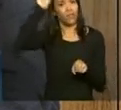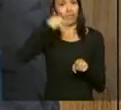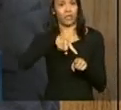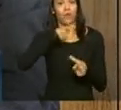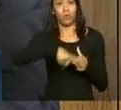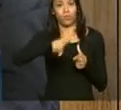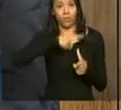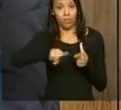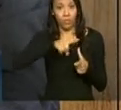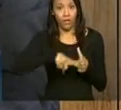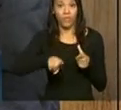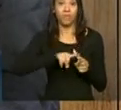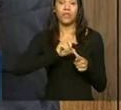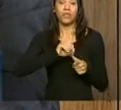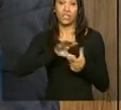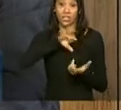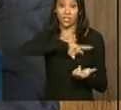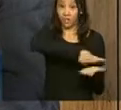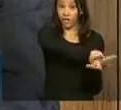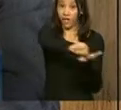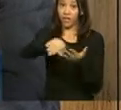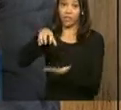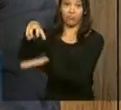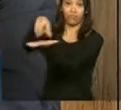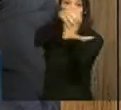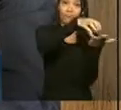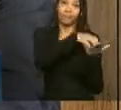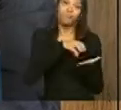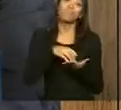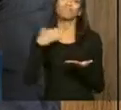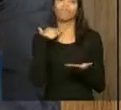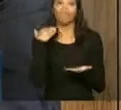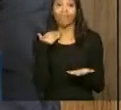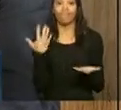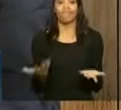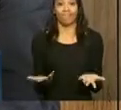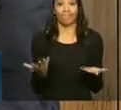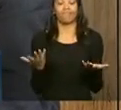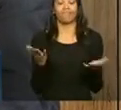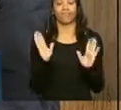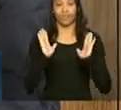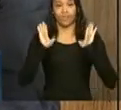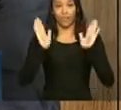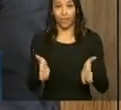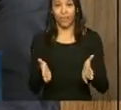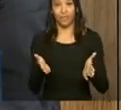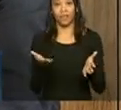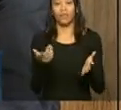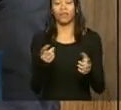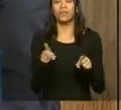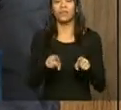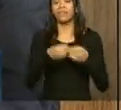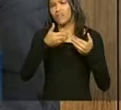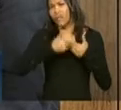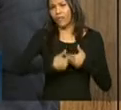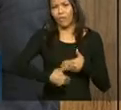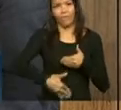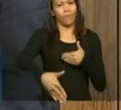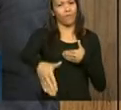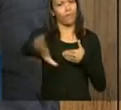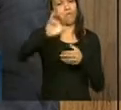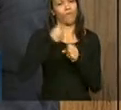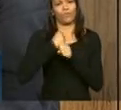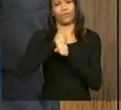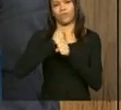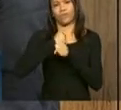o problema das instituições financeiras too big to fail, grandes demais para falir. E aí, ao longo dos últimos